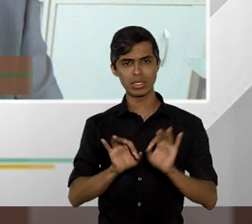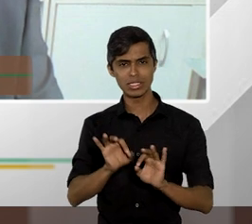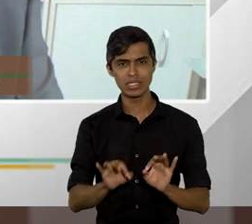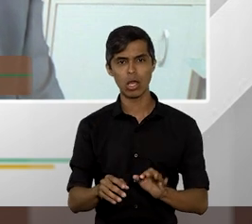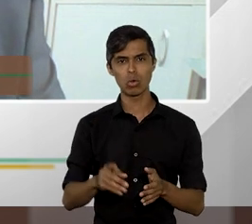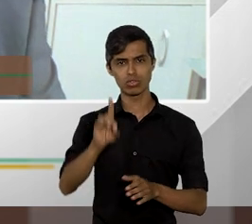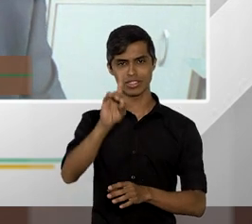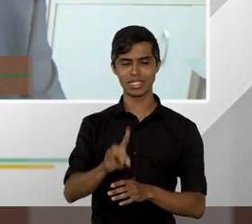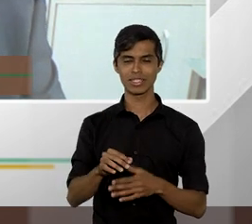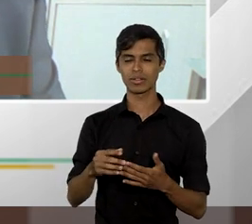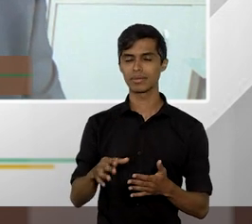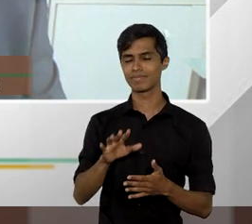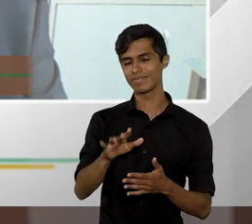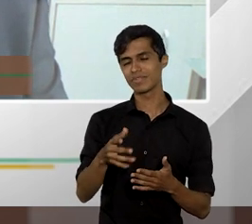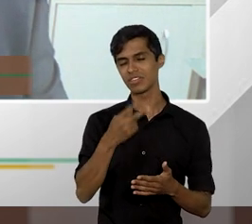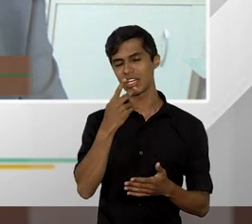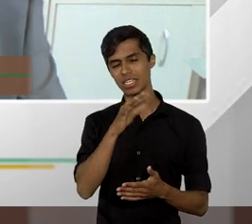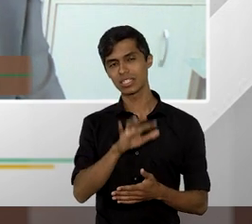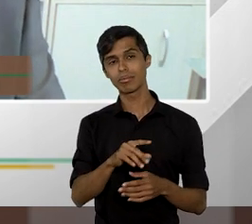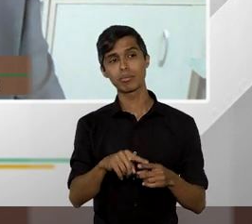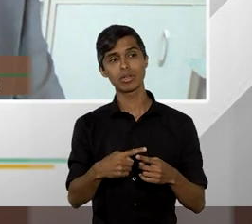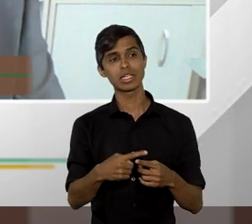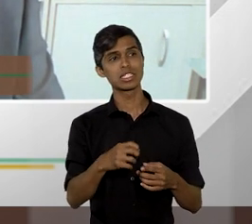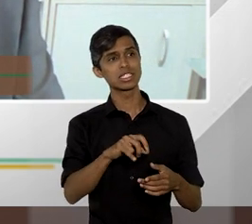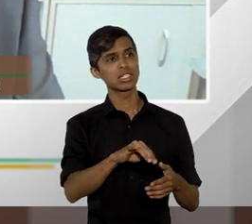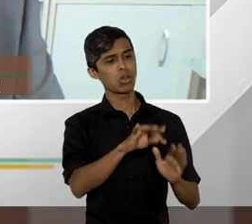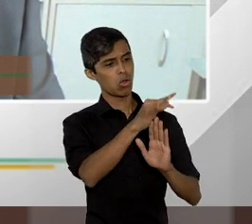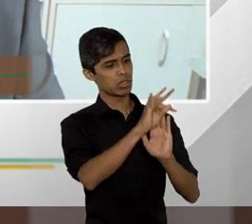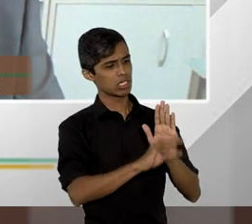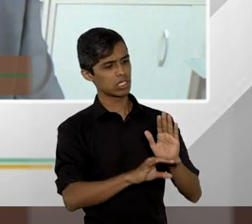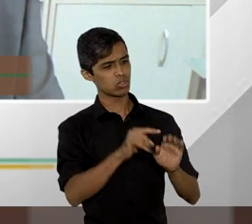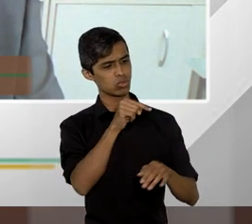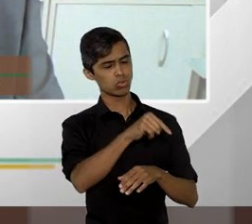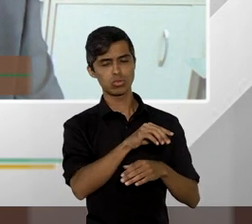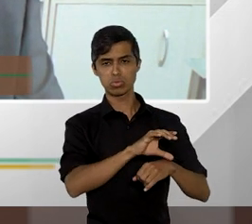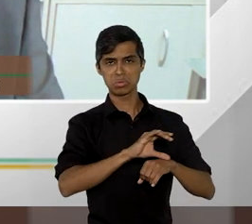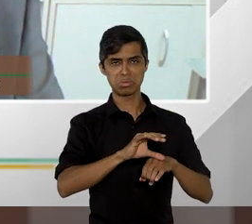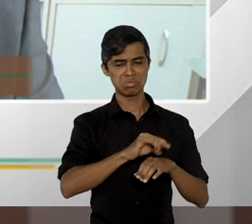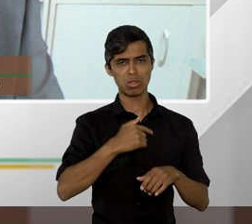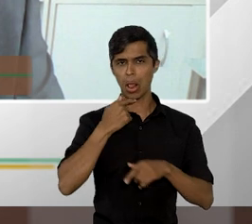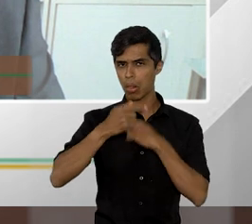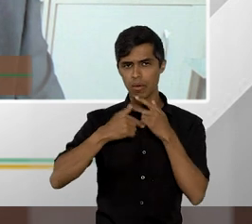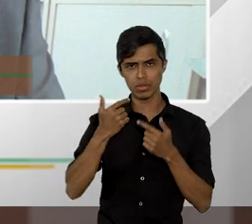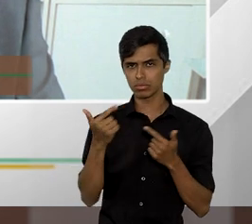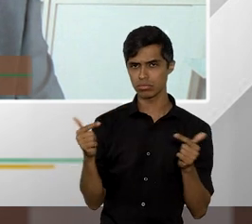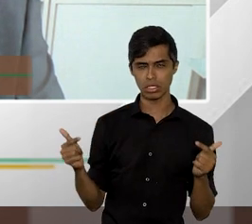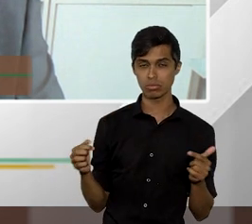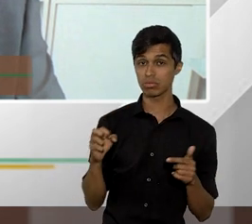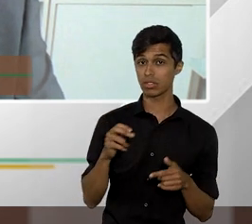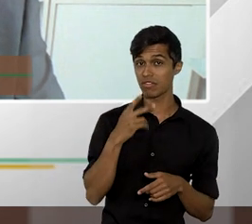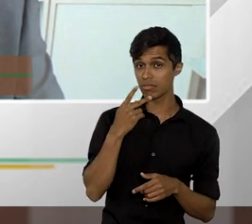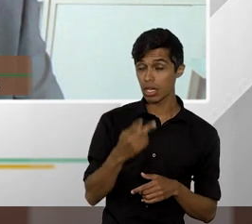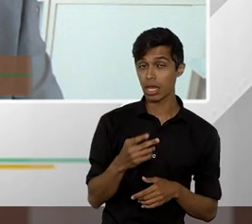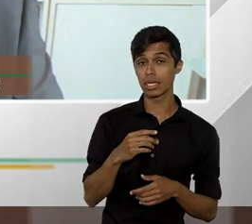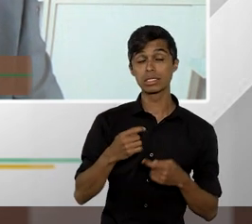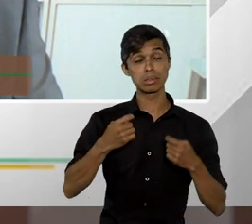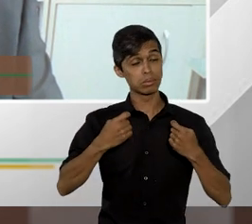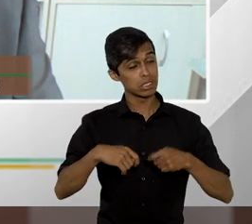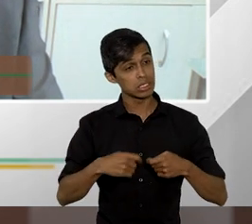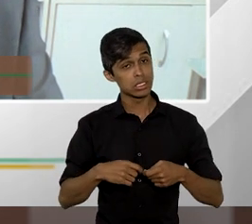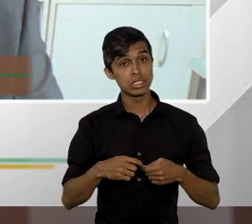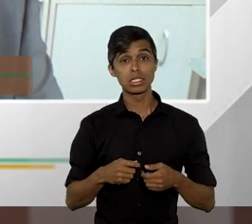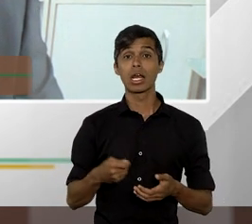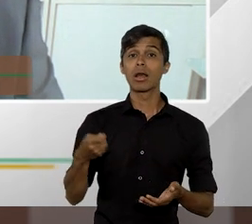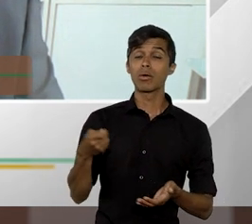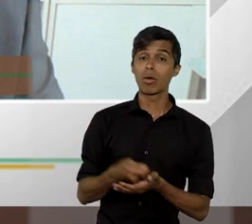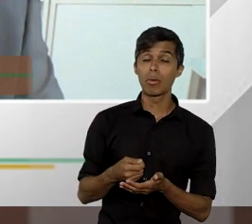nós olharmos o texto constitucional eu particularmente não tenho dúvidas em afirmar que há necessidade de